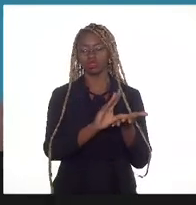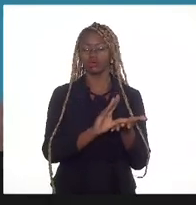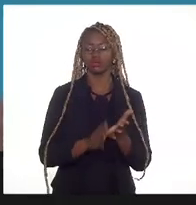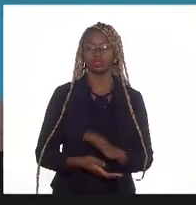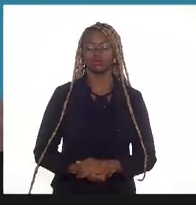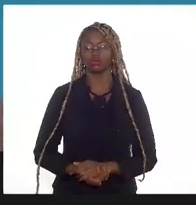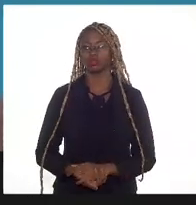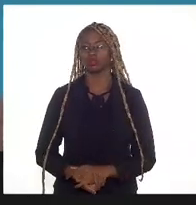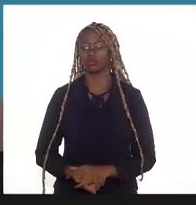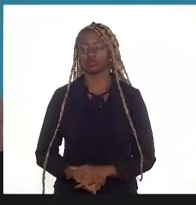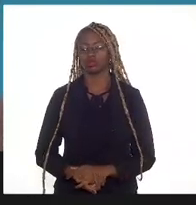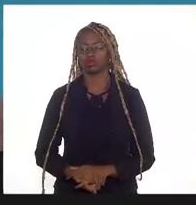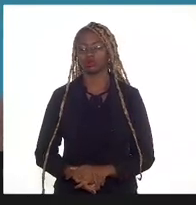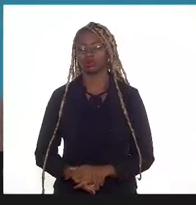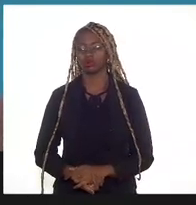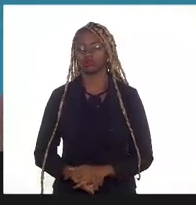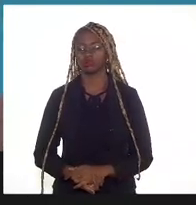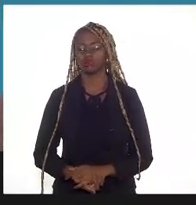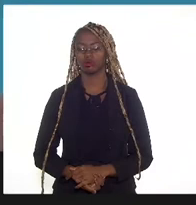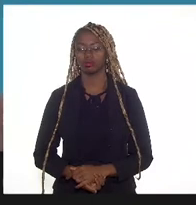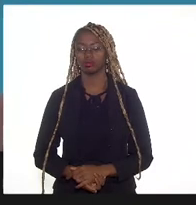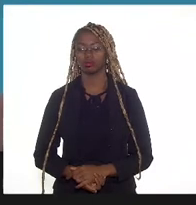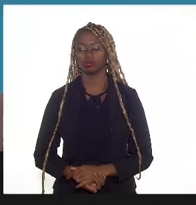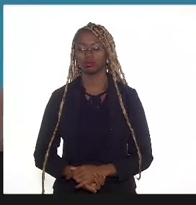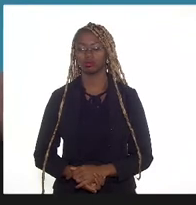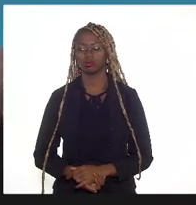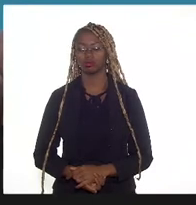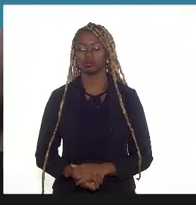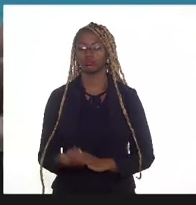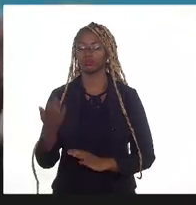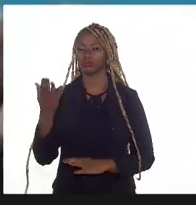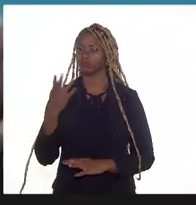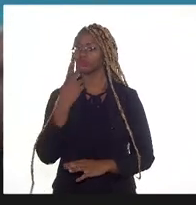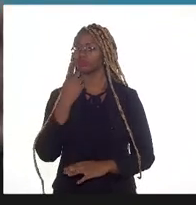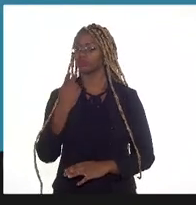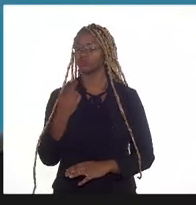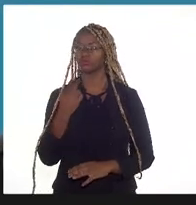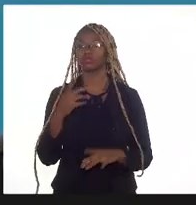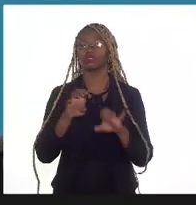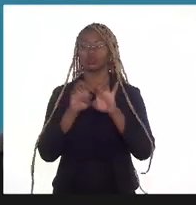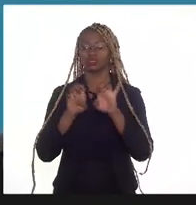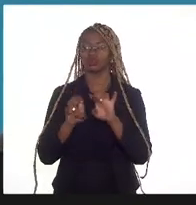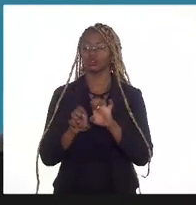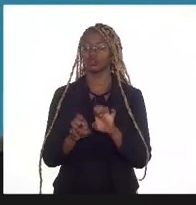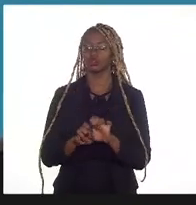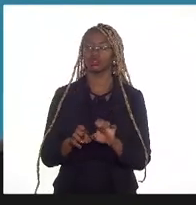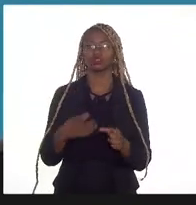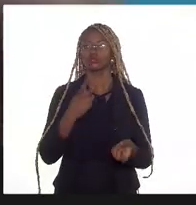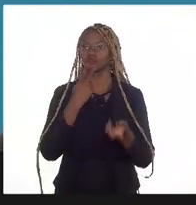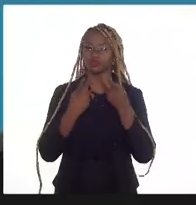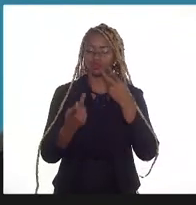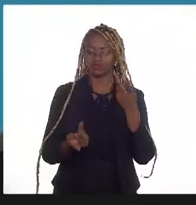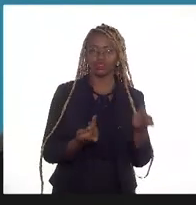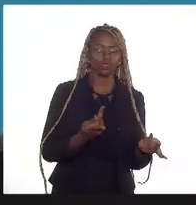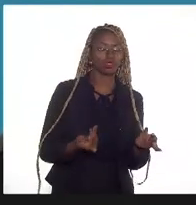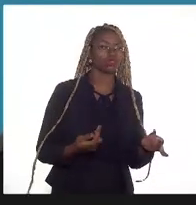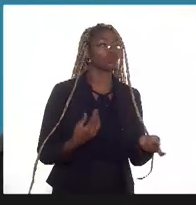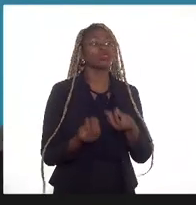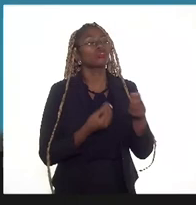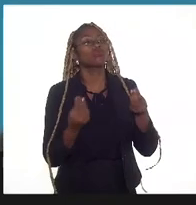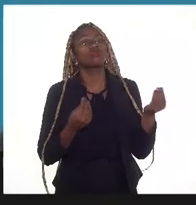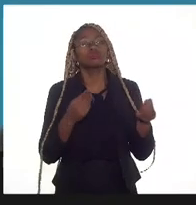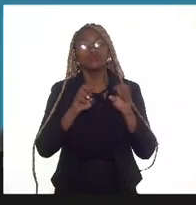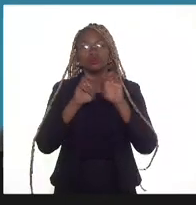próximo slide, falando um pouco da infraestrutura, então a gente falou de oferta, demanda e infraestrutura.